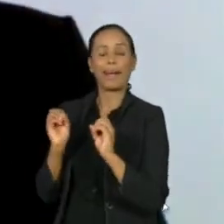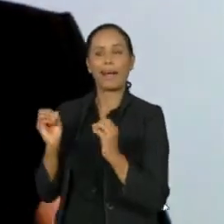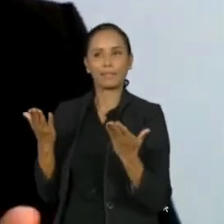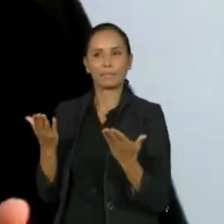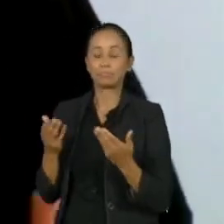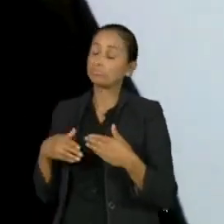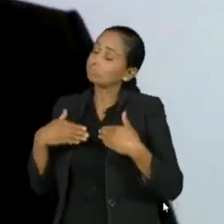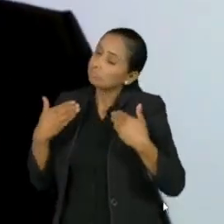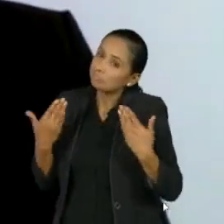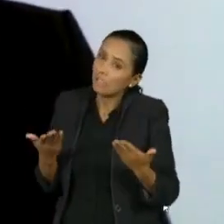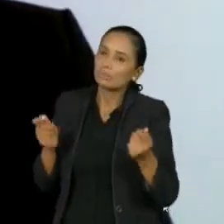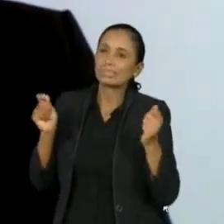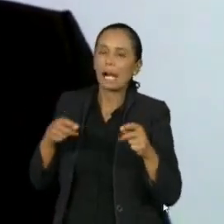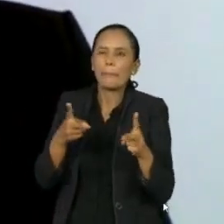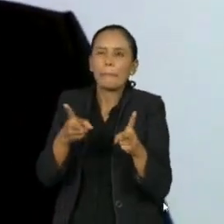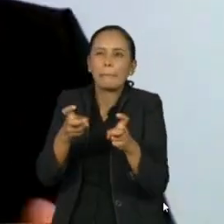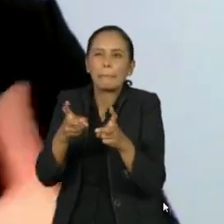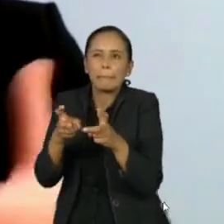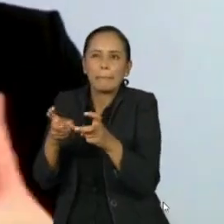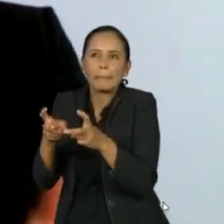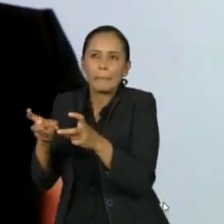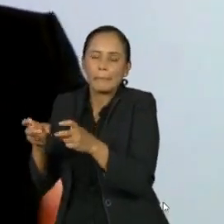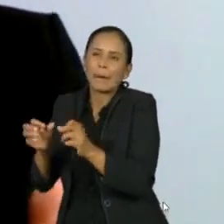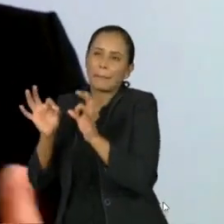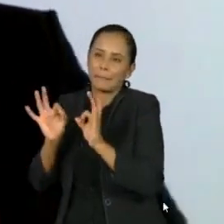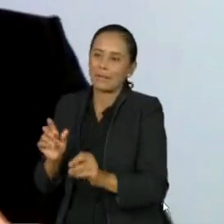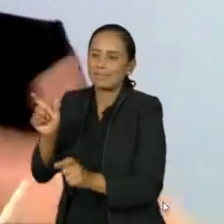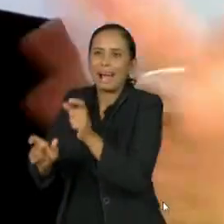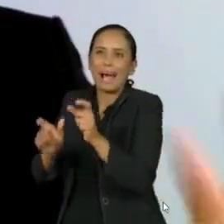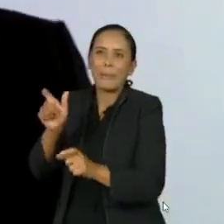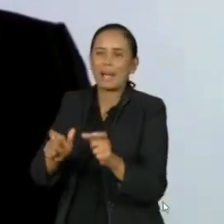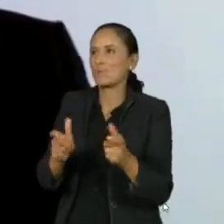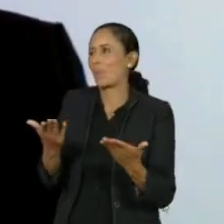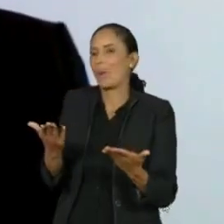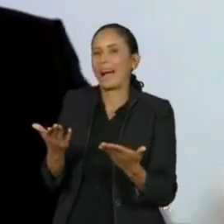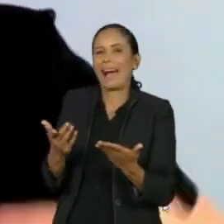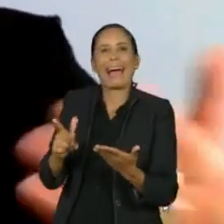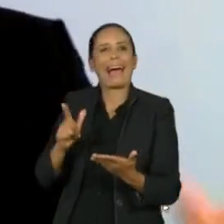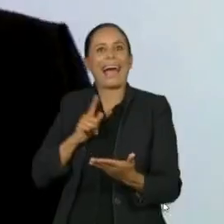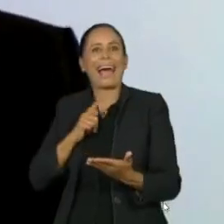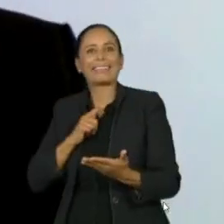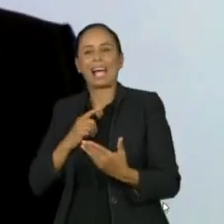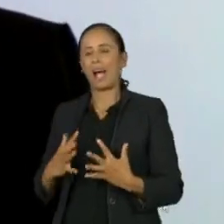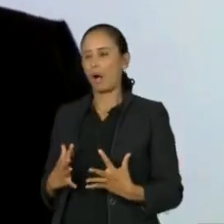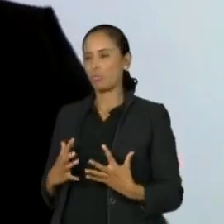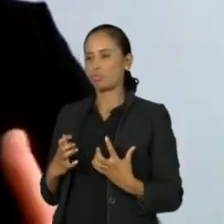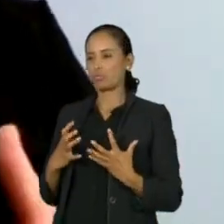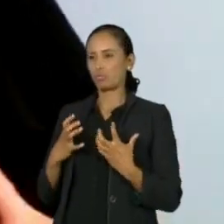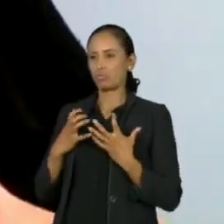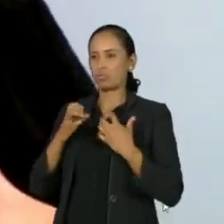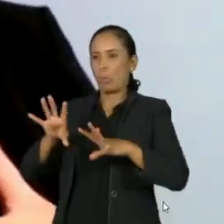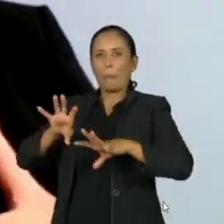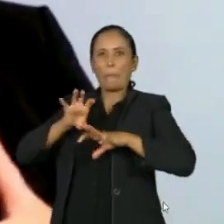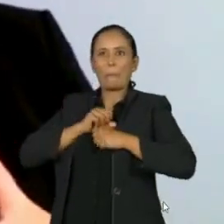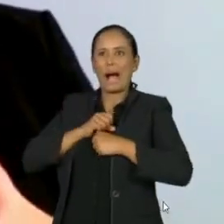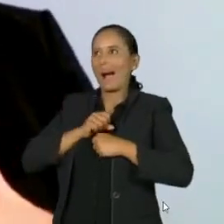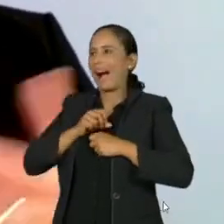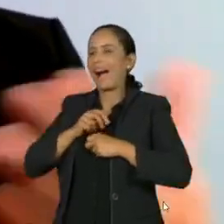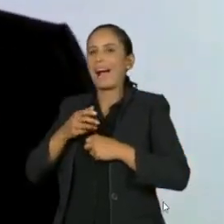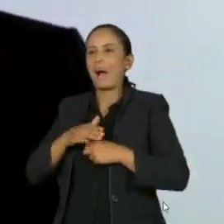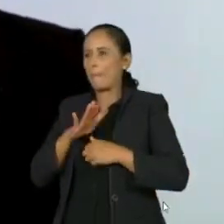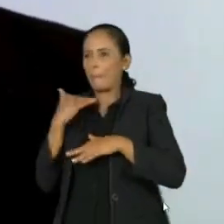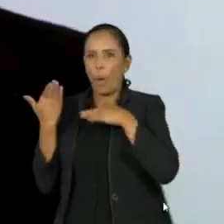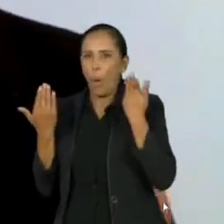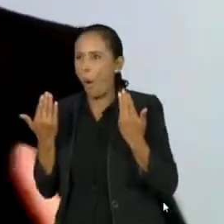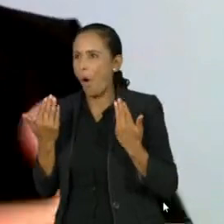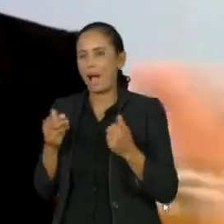O que a gente vê é que isso está galopante. Então, as pessoas não morrem mais de infecções, porque tem antibióticos, as pessoas não morrem